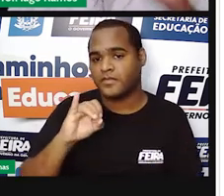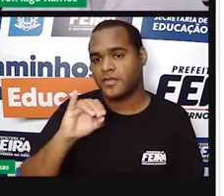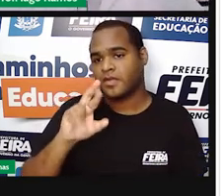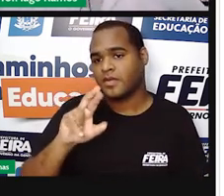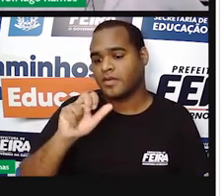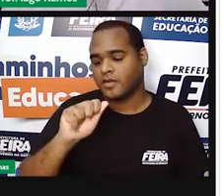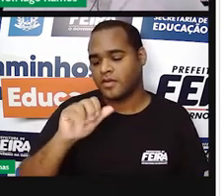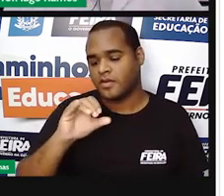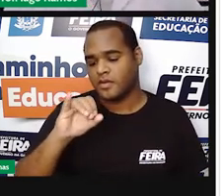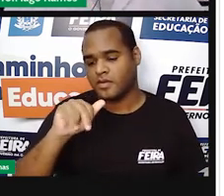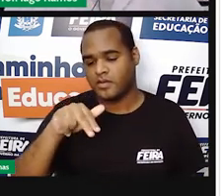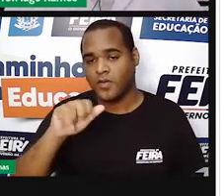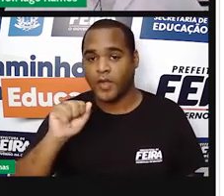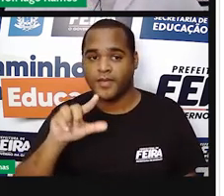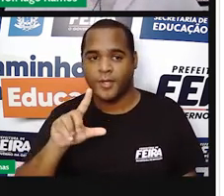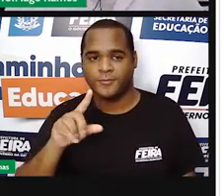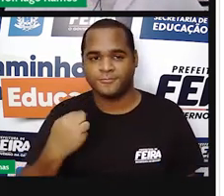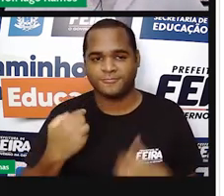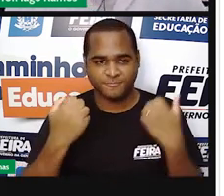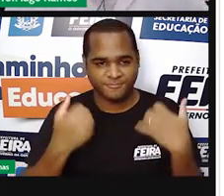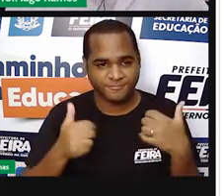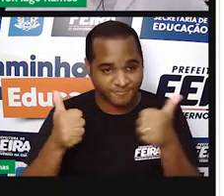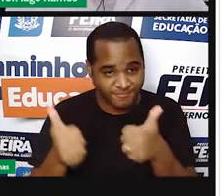irracionais. Beleza.